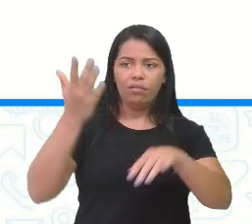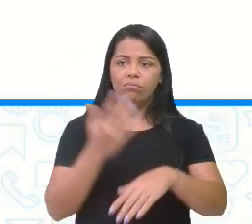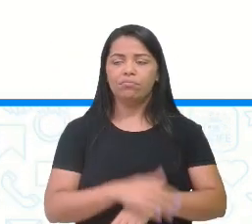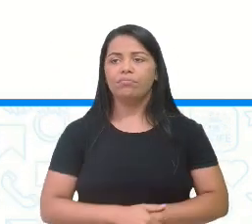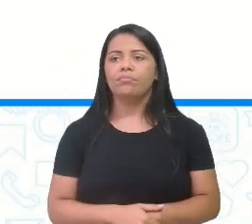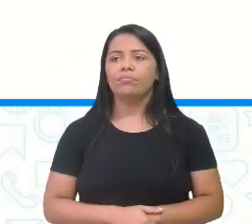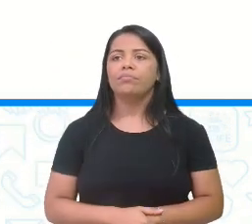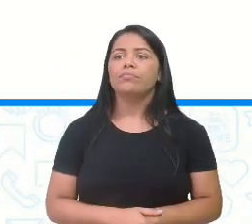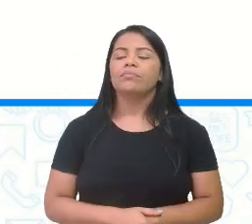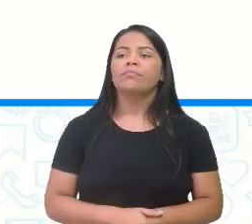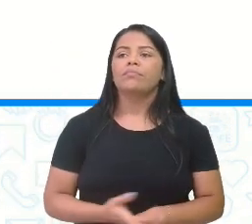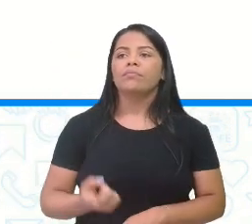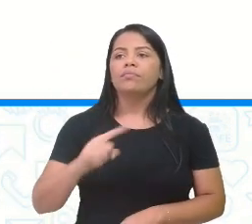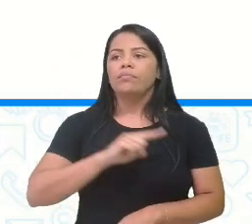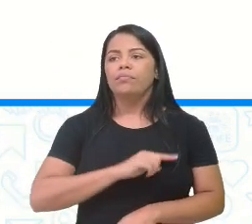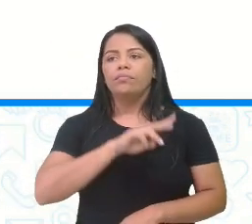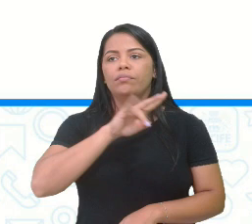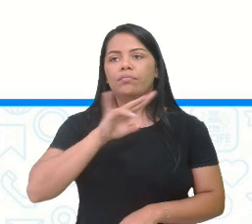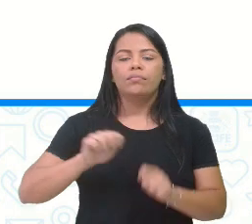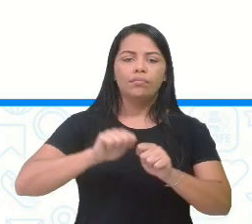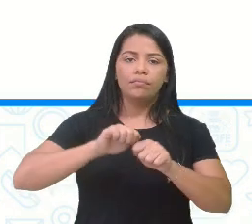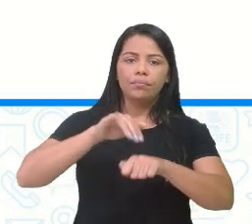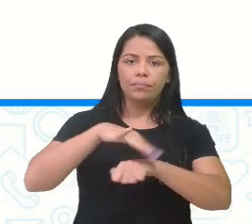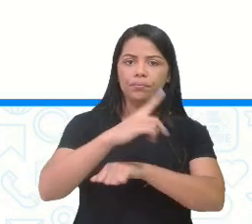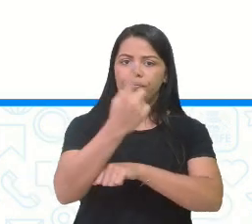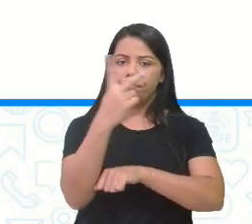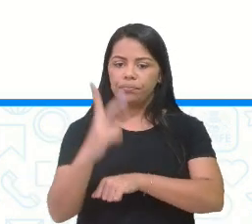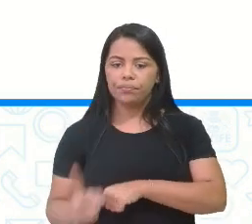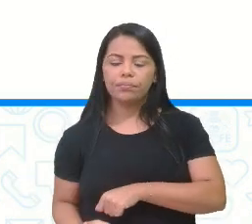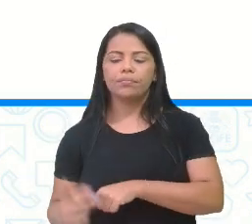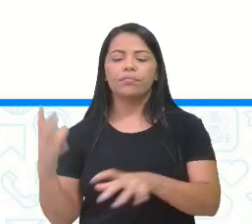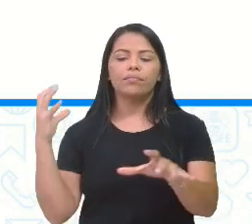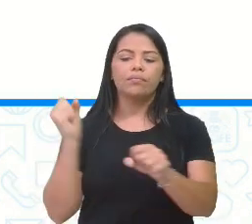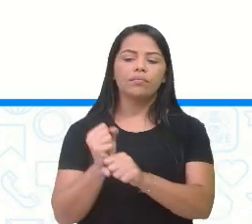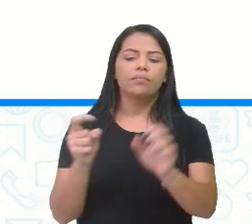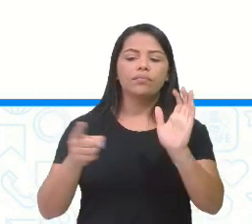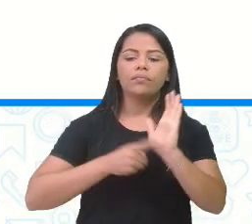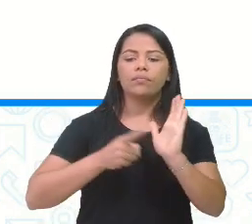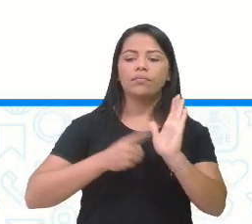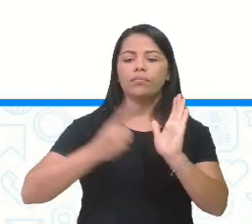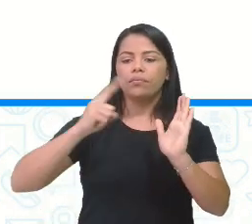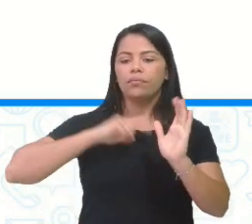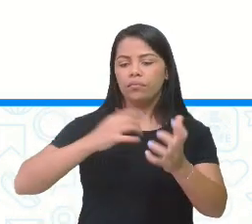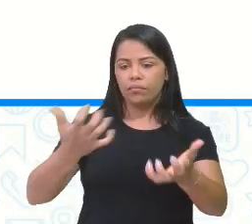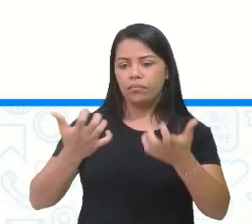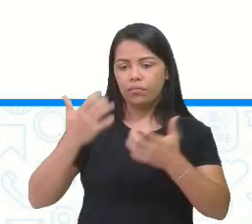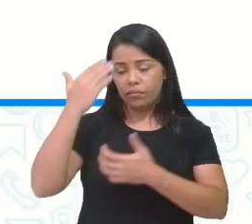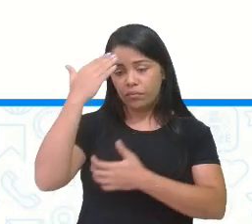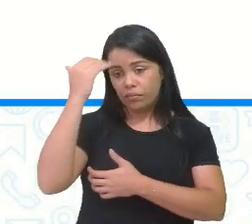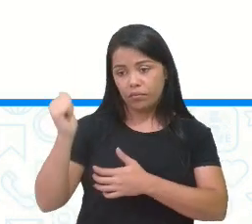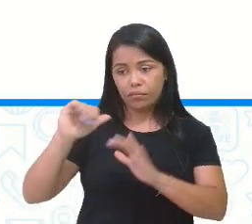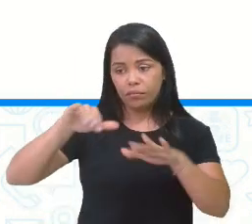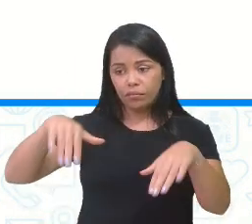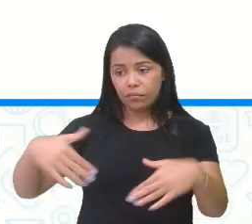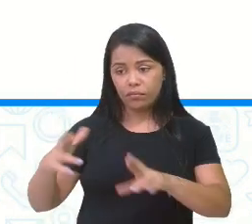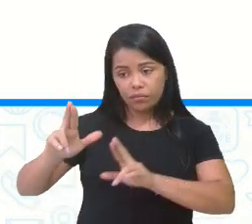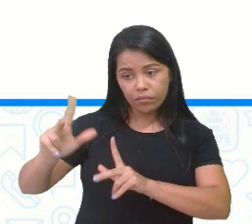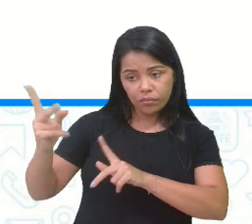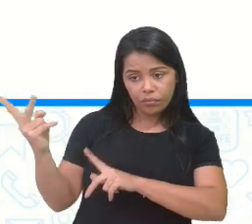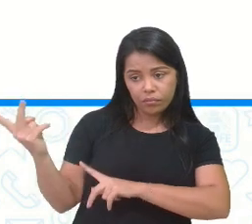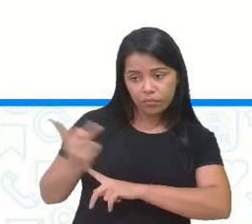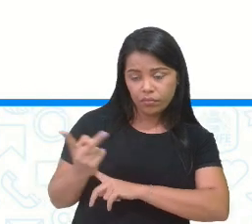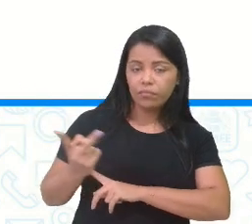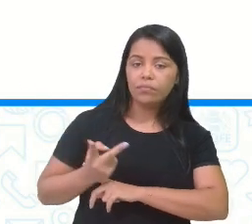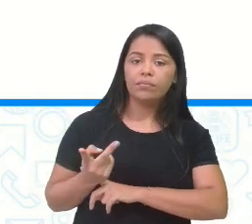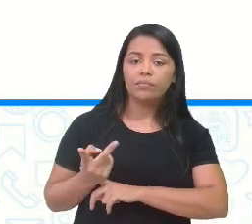mais uma vez, vai fazer uma operação de subtração. Porque a gente quer saber a diferença, né? Do tamanho dos dois.